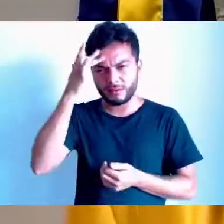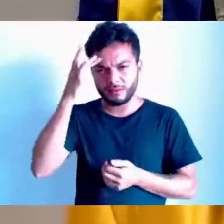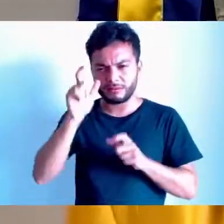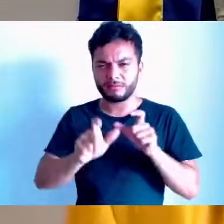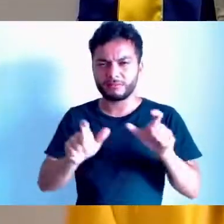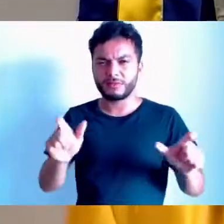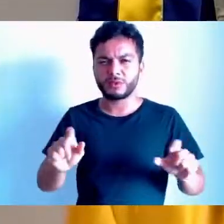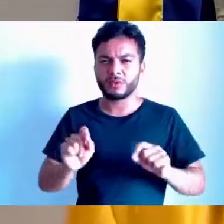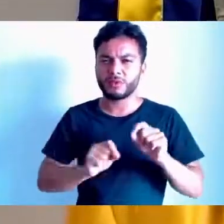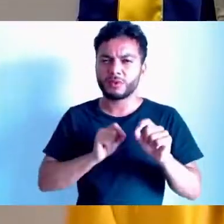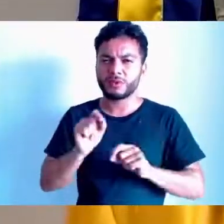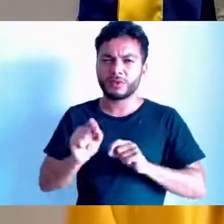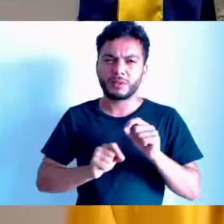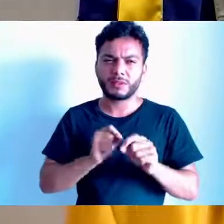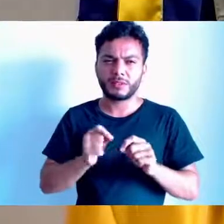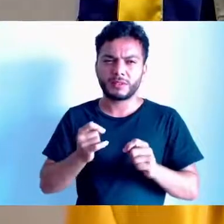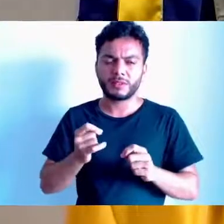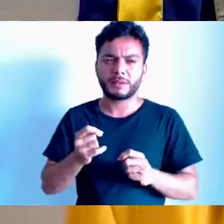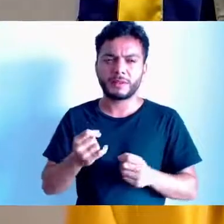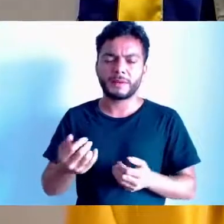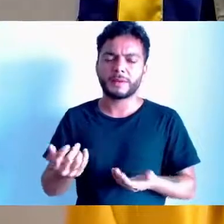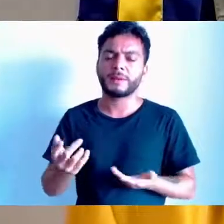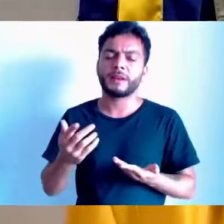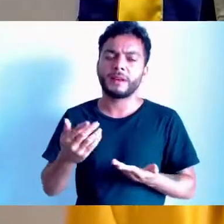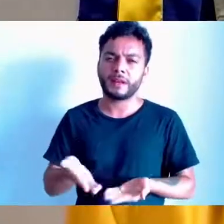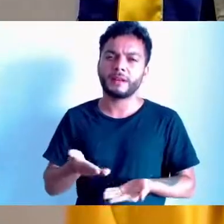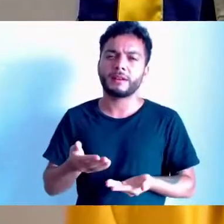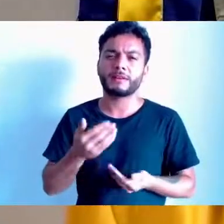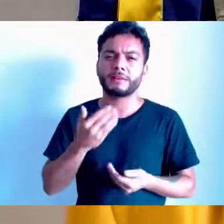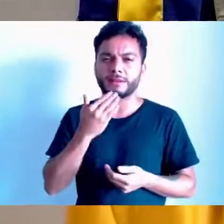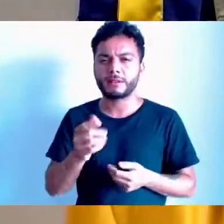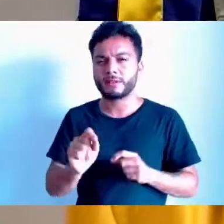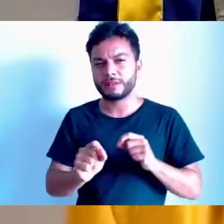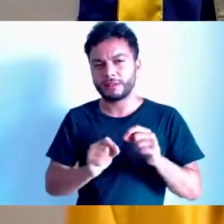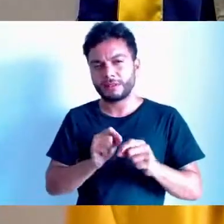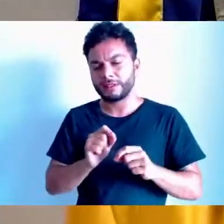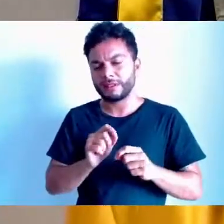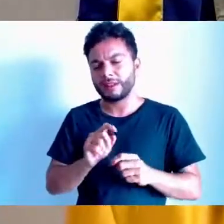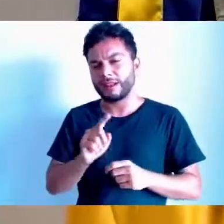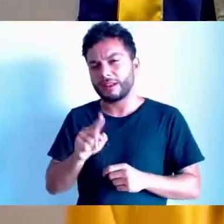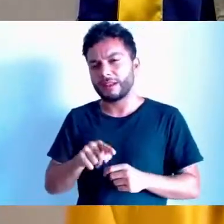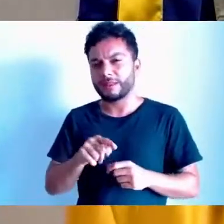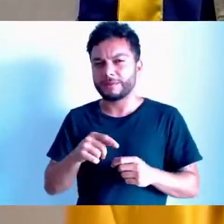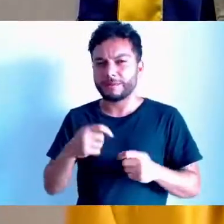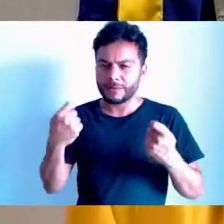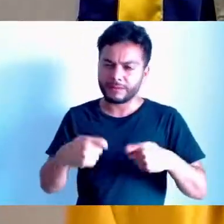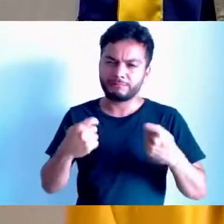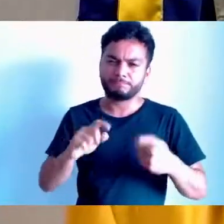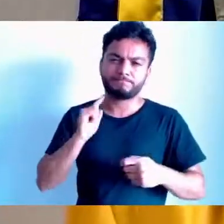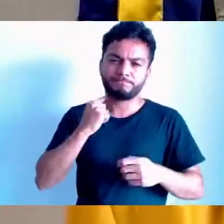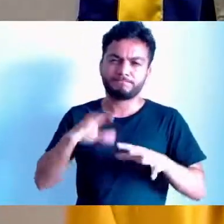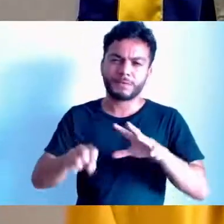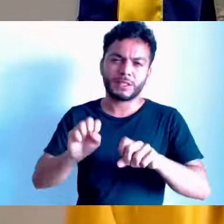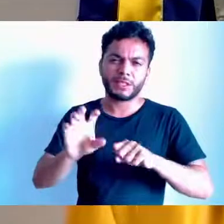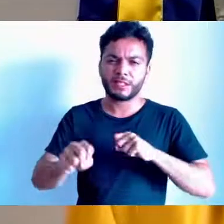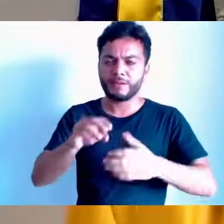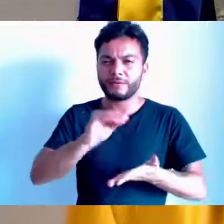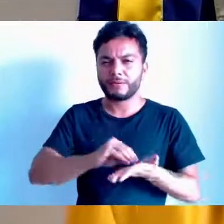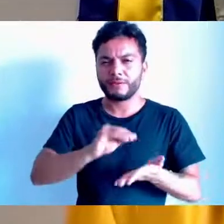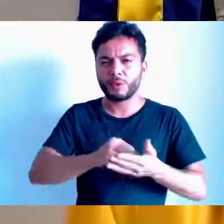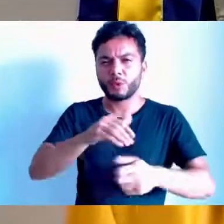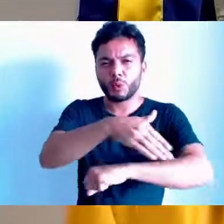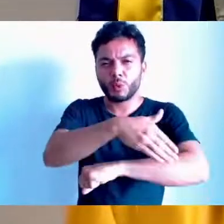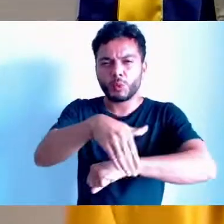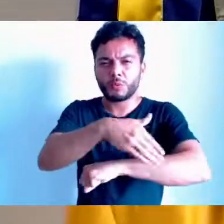pedido ali para mim, passaram na rua principal, não passaram na viela, não passaram no beco, e daí? Não estão resolvendo em nada.